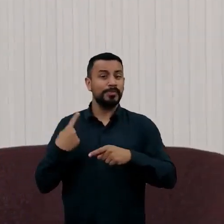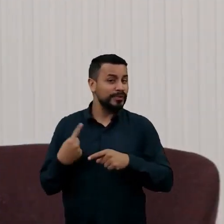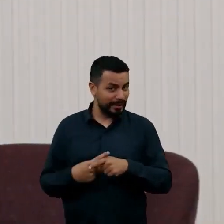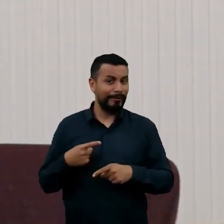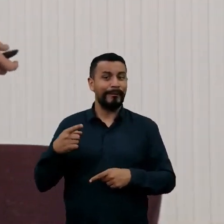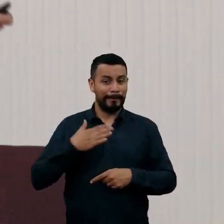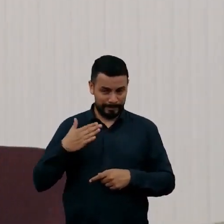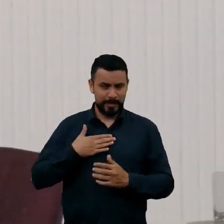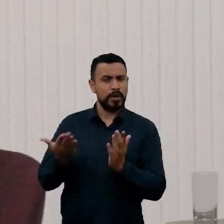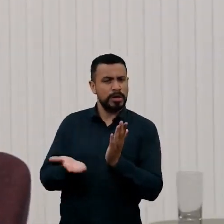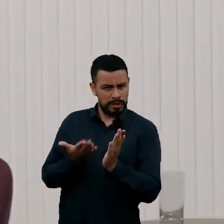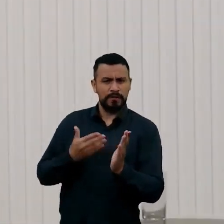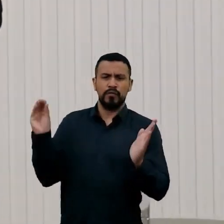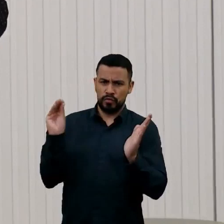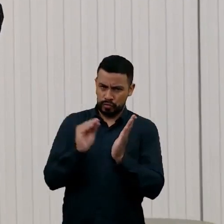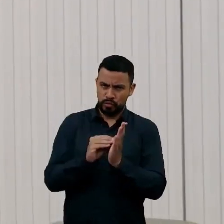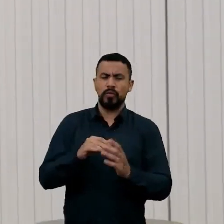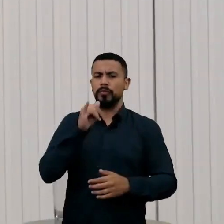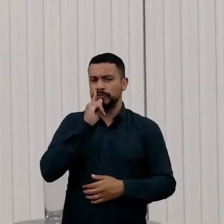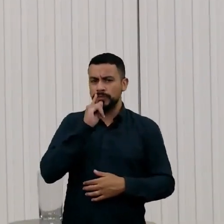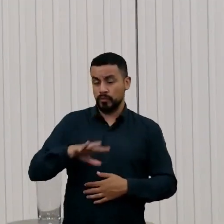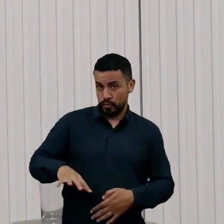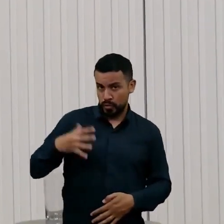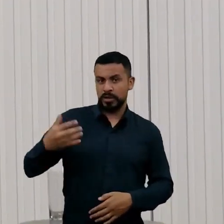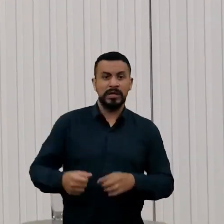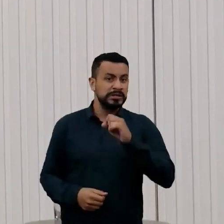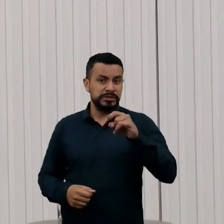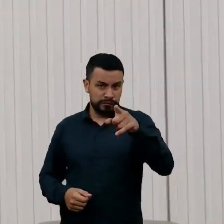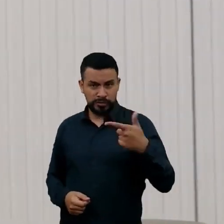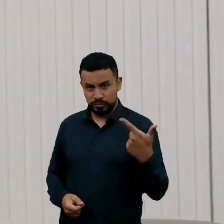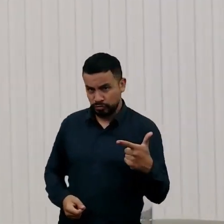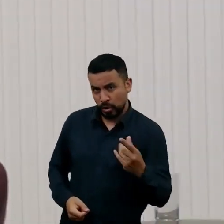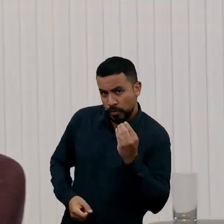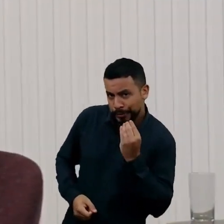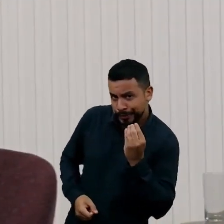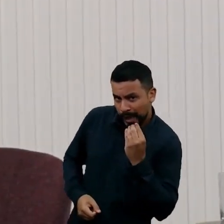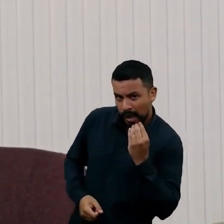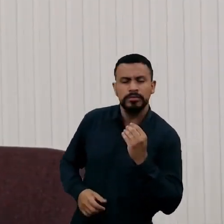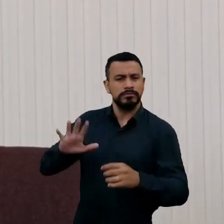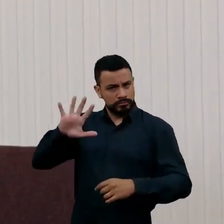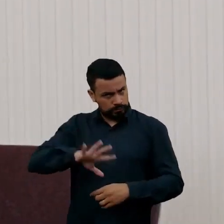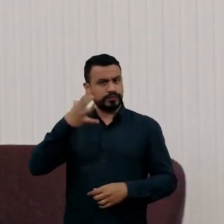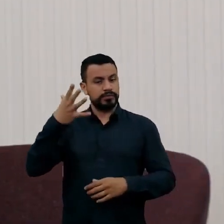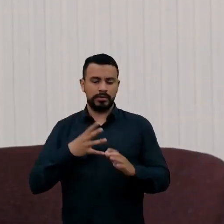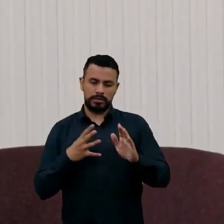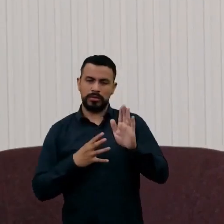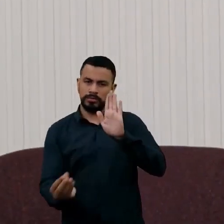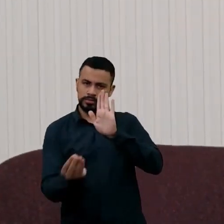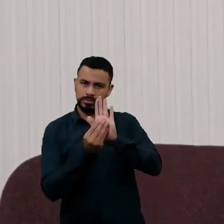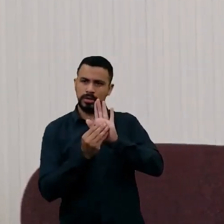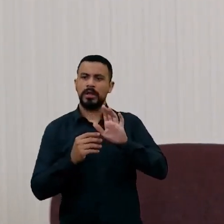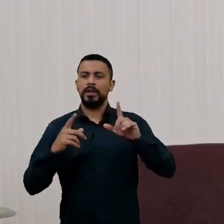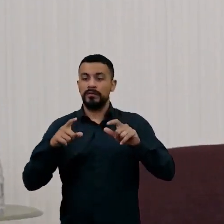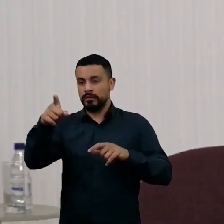meu livro, a parte da coragem, se você não tem oportunidade de tirar uma foto, está no nosso livro, essas competências versus inteligência